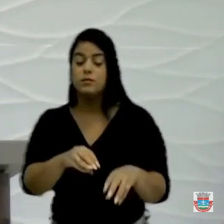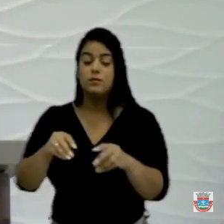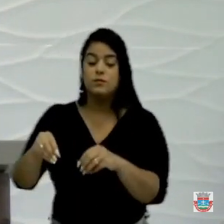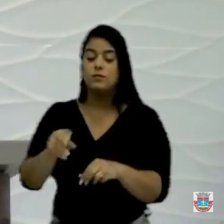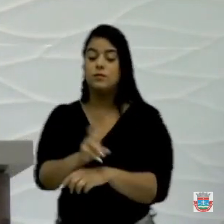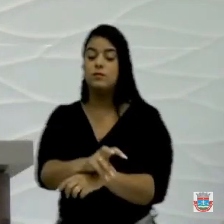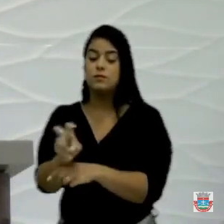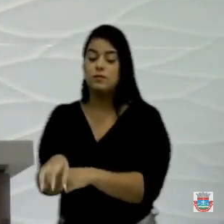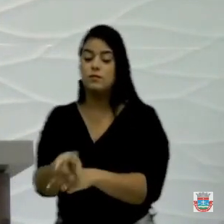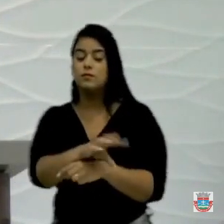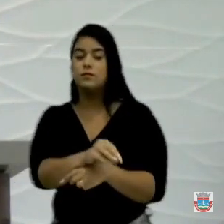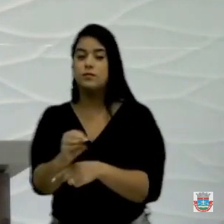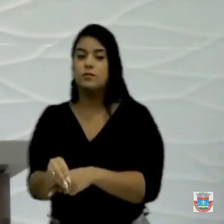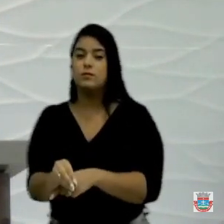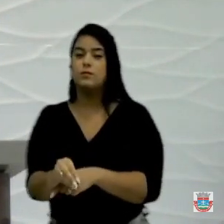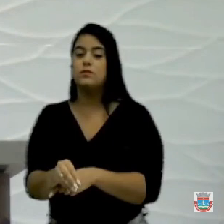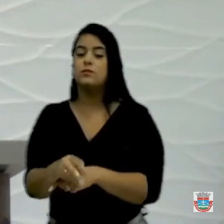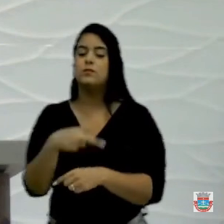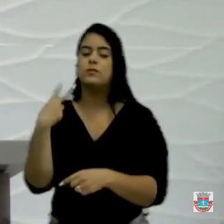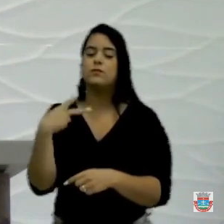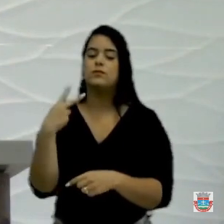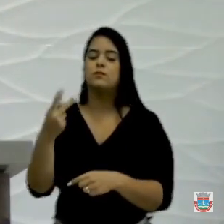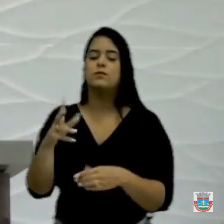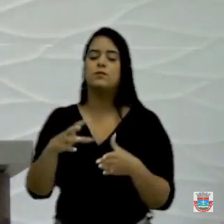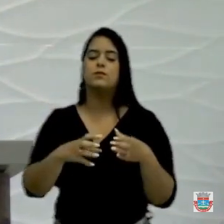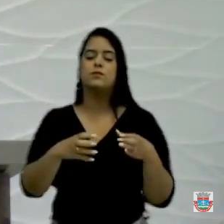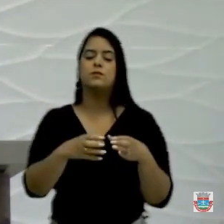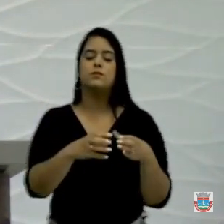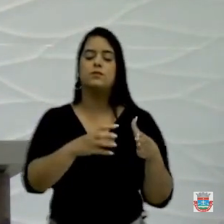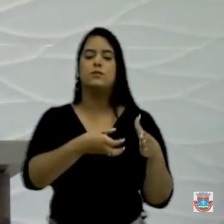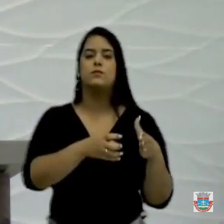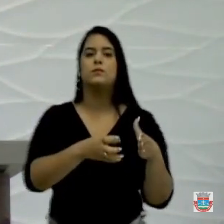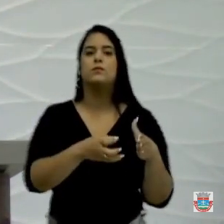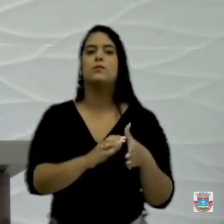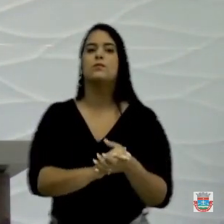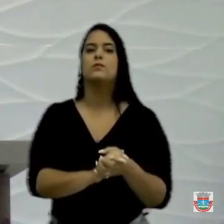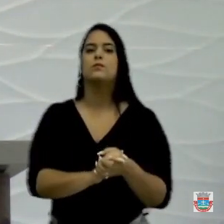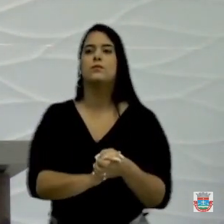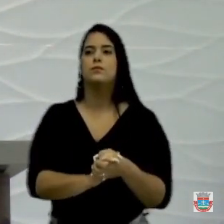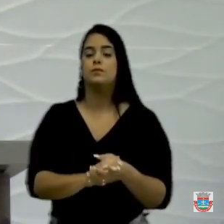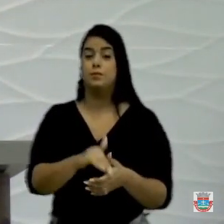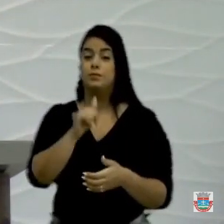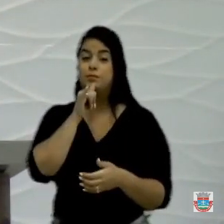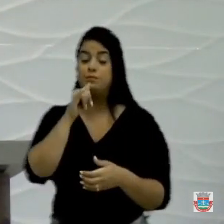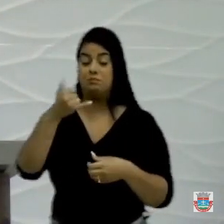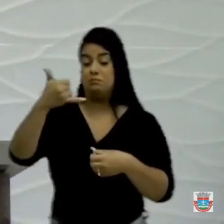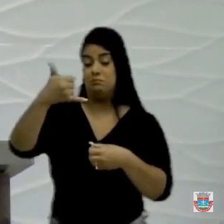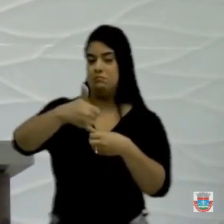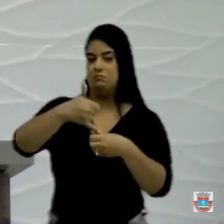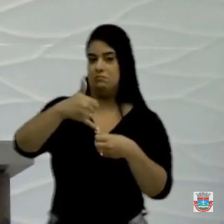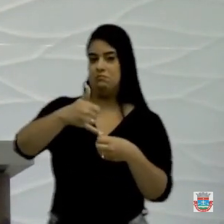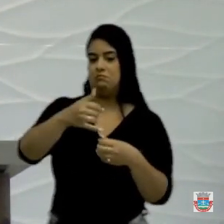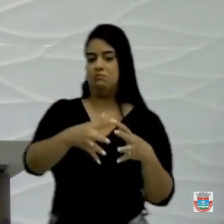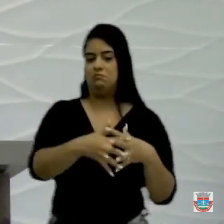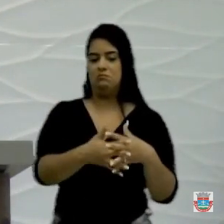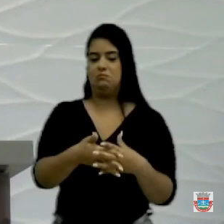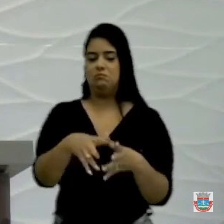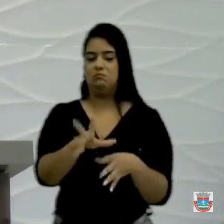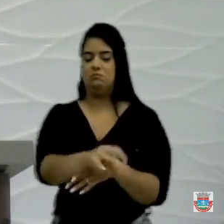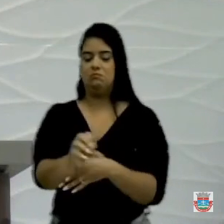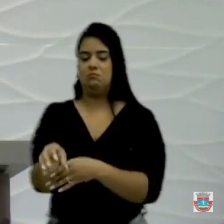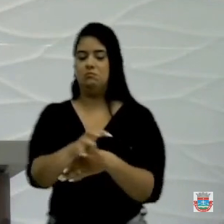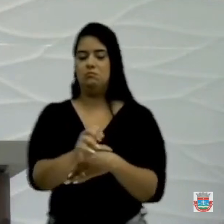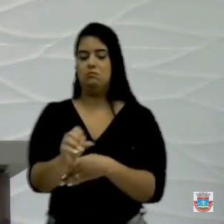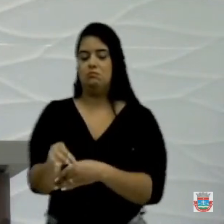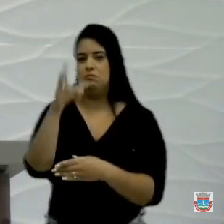vereadores dele. Tem vereadores que pegam óleo e trator da prefeitura. Óleo e trator da